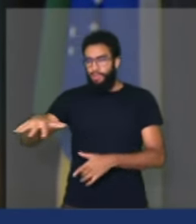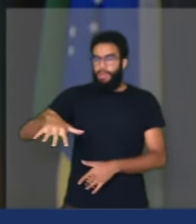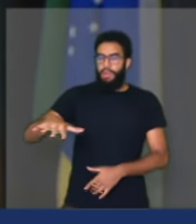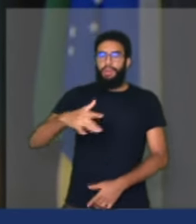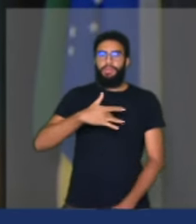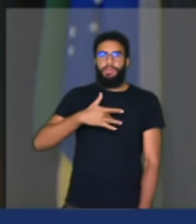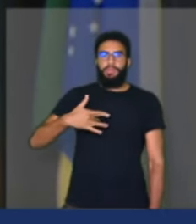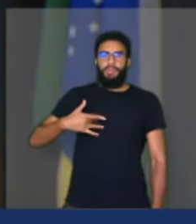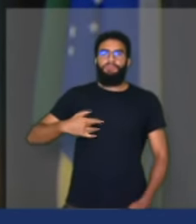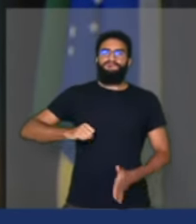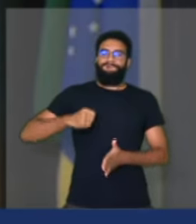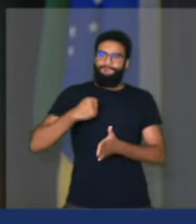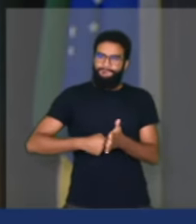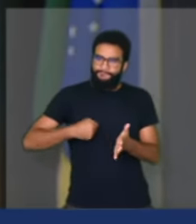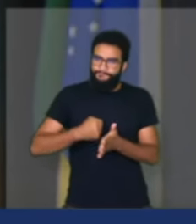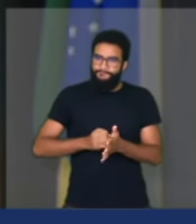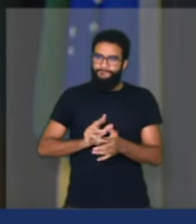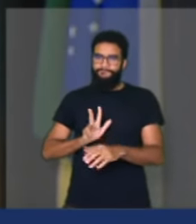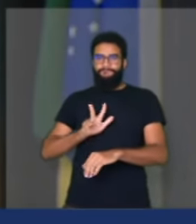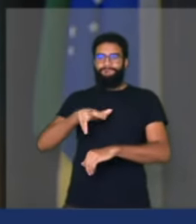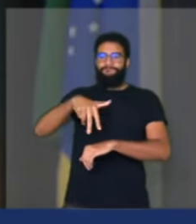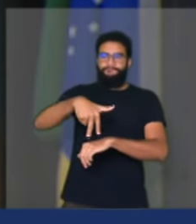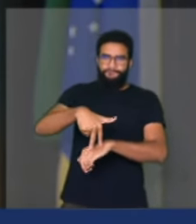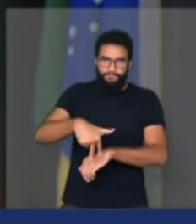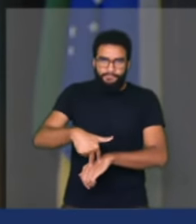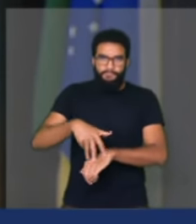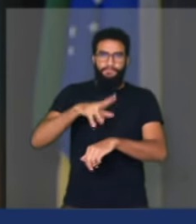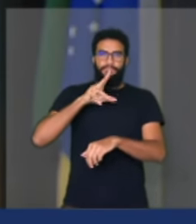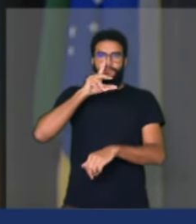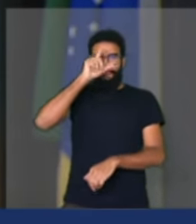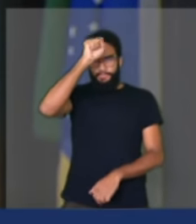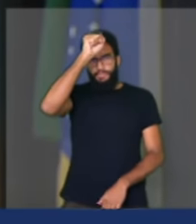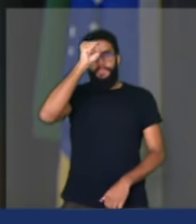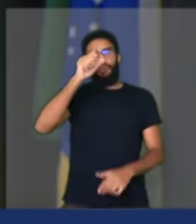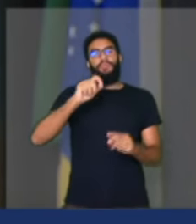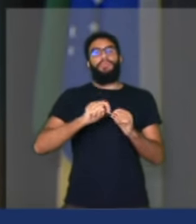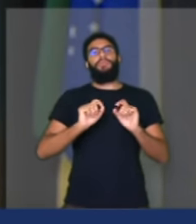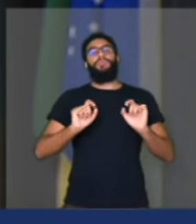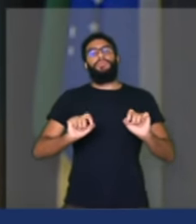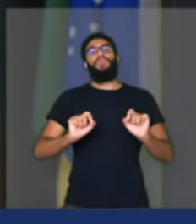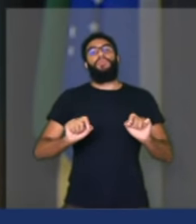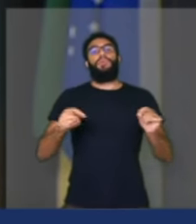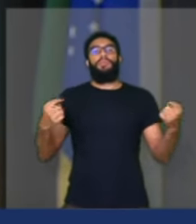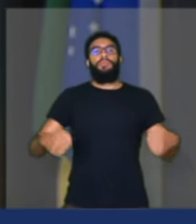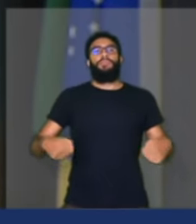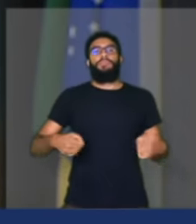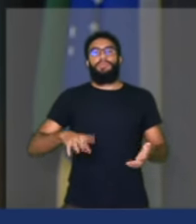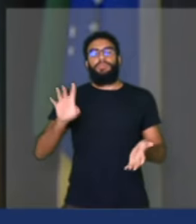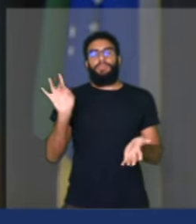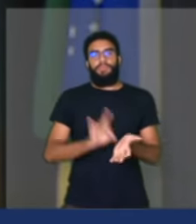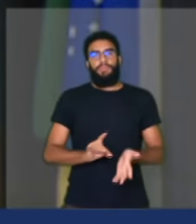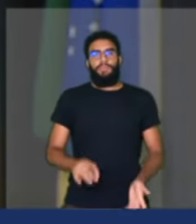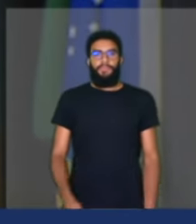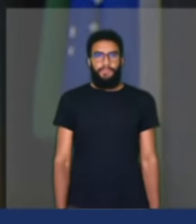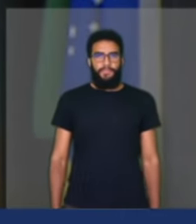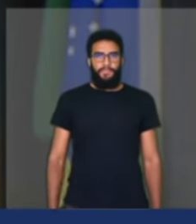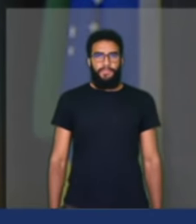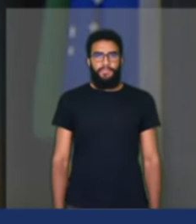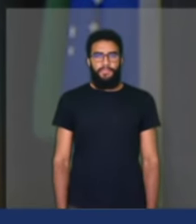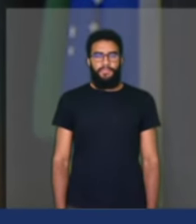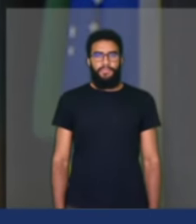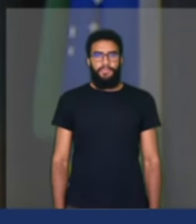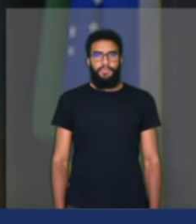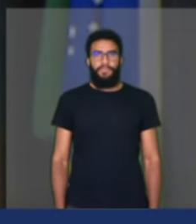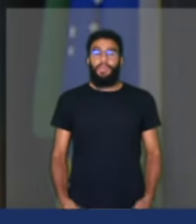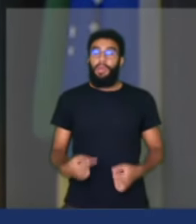persistindo, resiliente, firme e forte, fazendo aquilo que precisa ser feito. Há cidades no